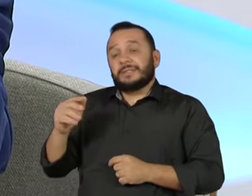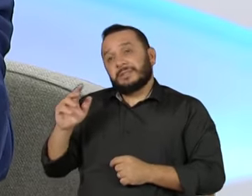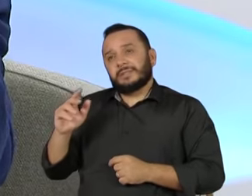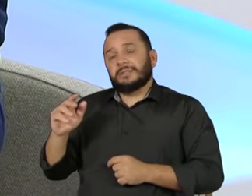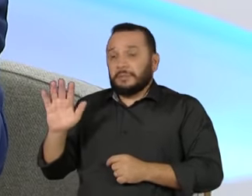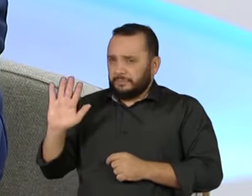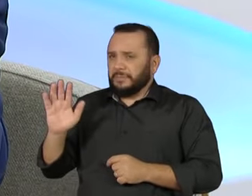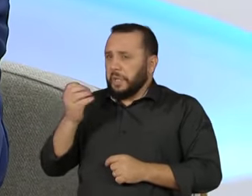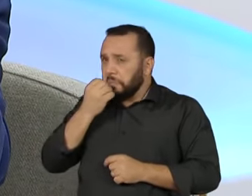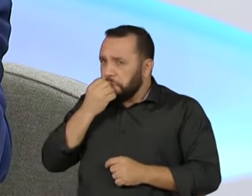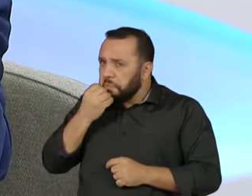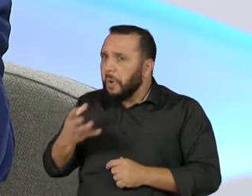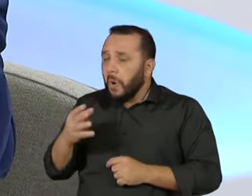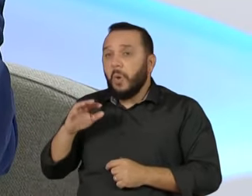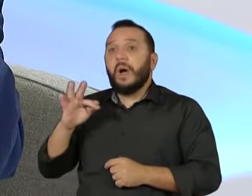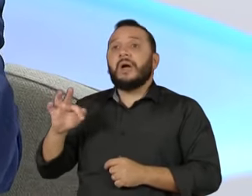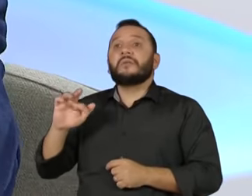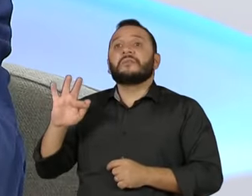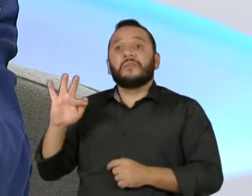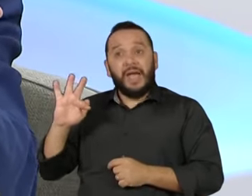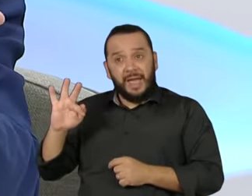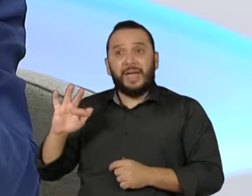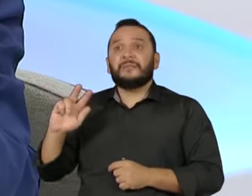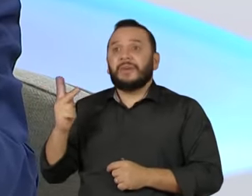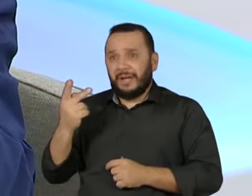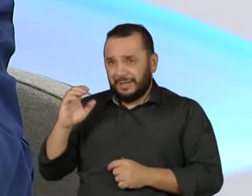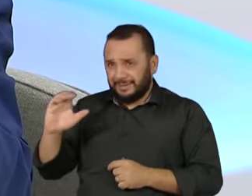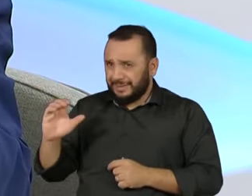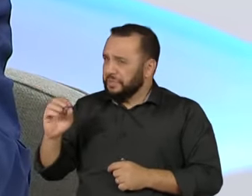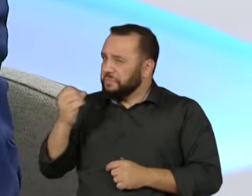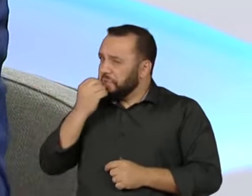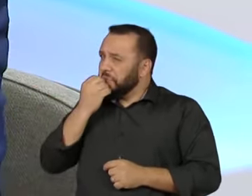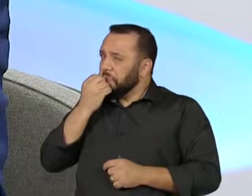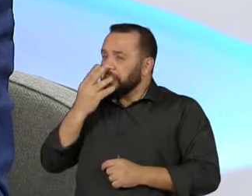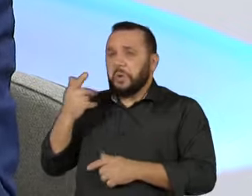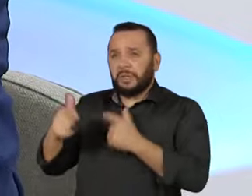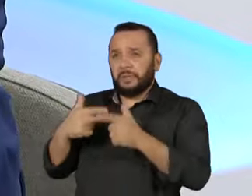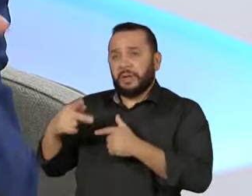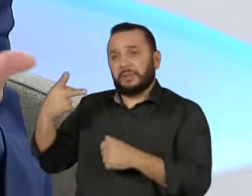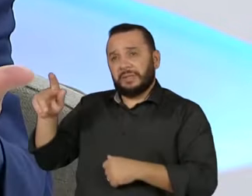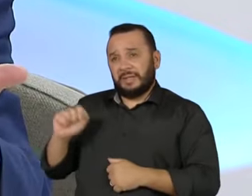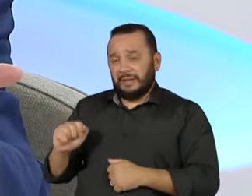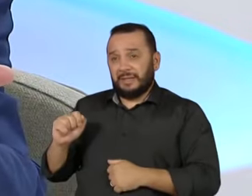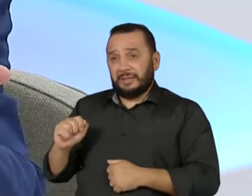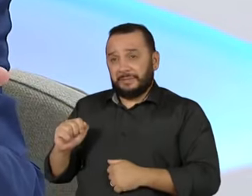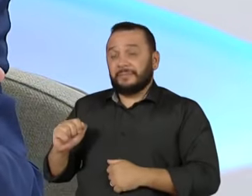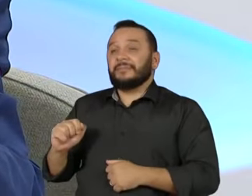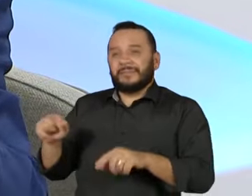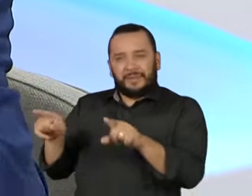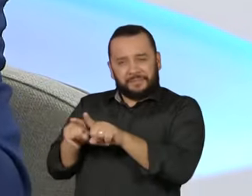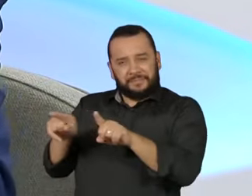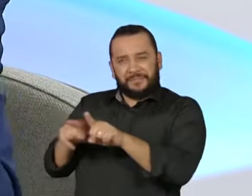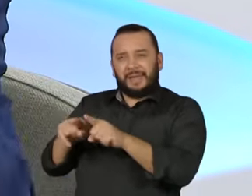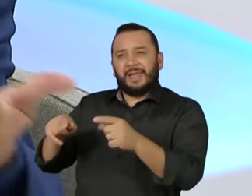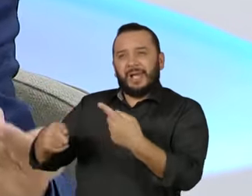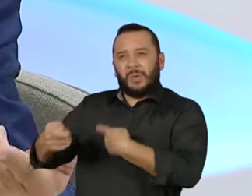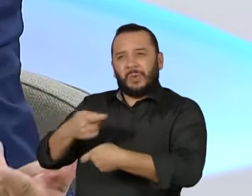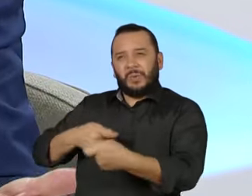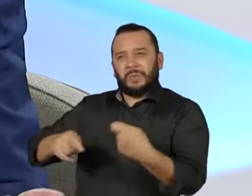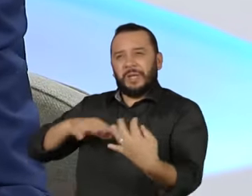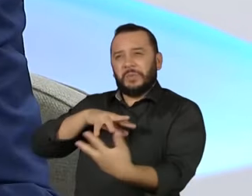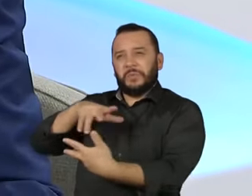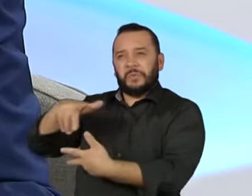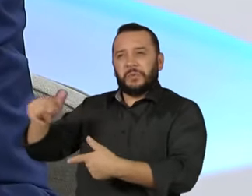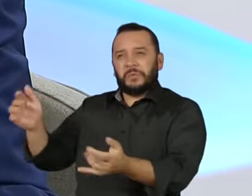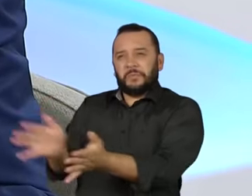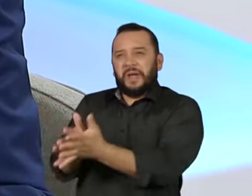Fernando Henrique, que nós precisamos falar, uma herança bendita do presidente Fernando Henrique. Segundo, condições internacionais maravilhosas